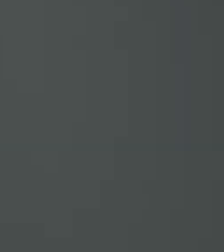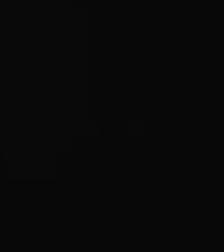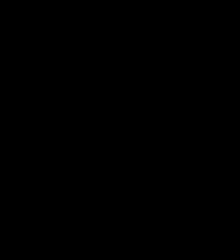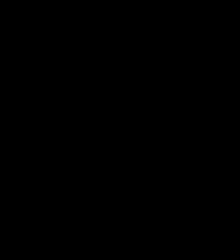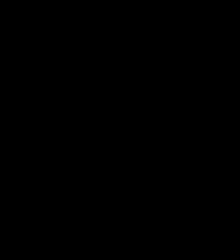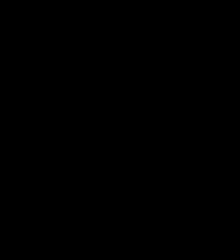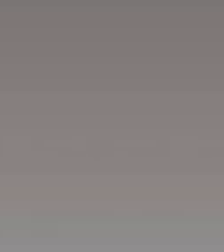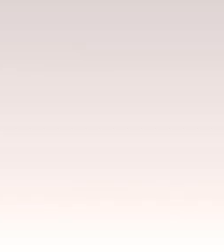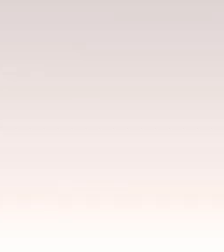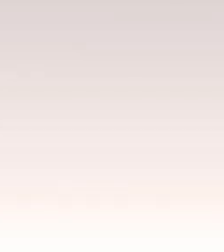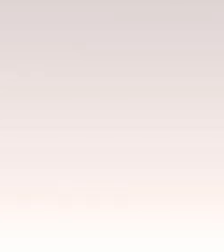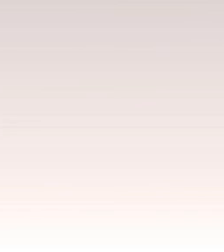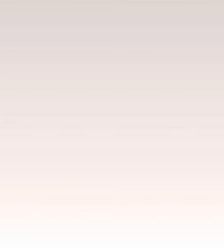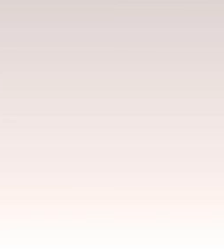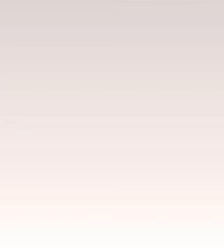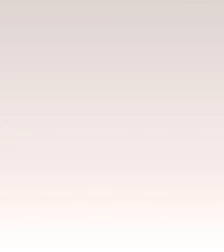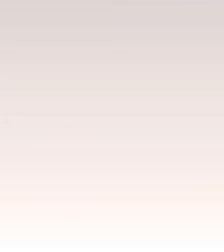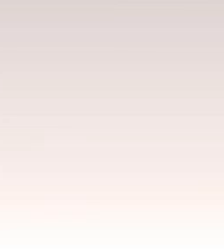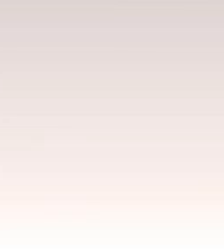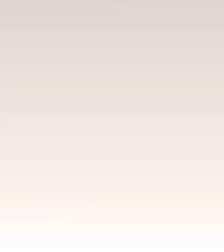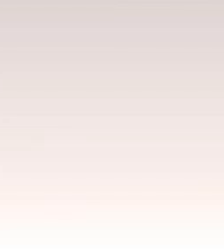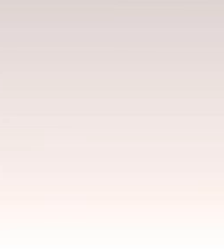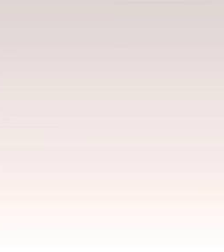aulas e aí